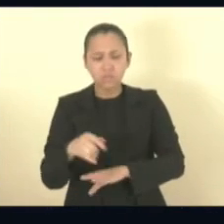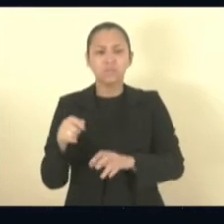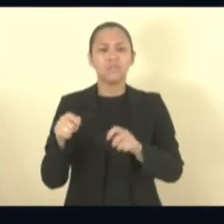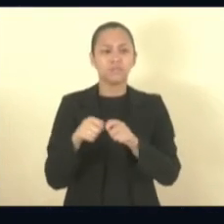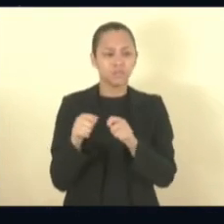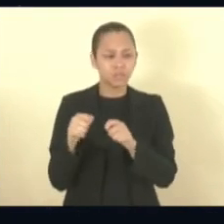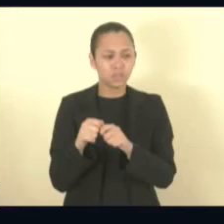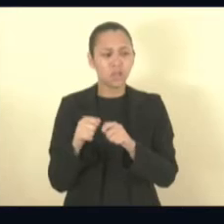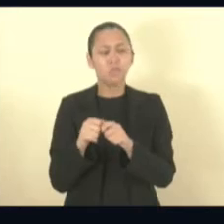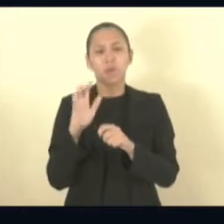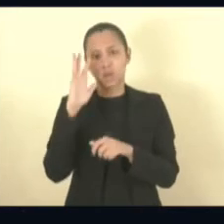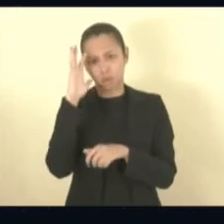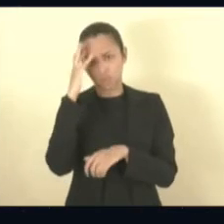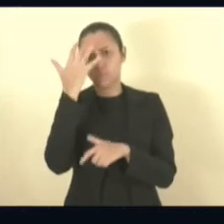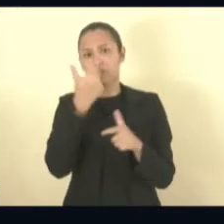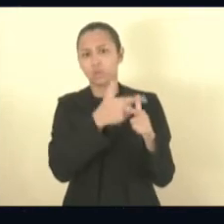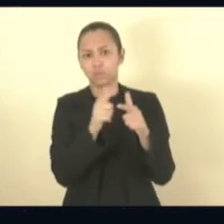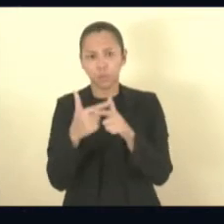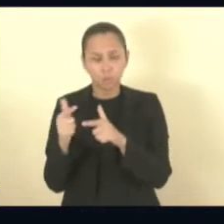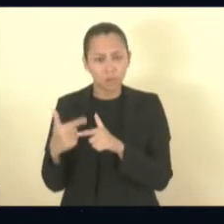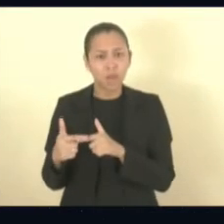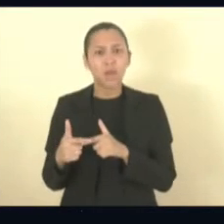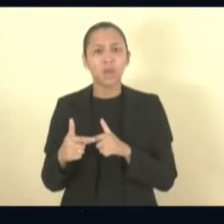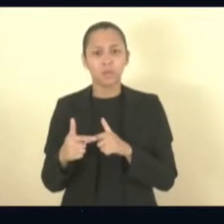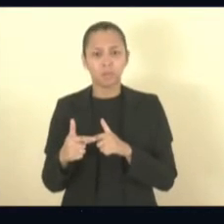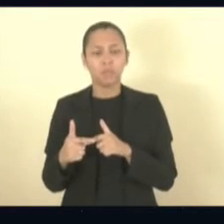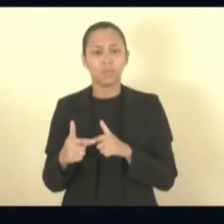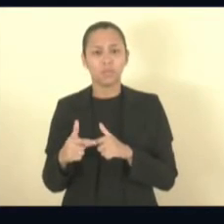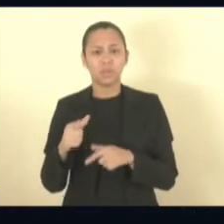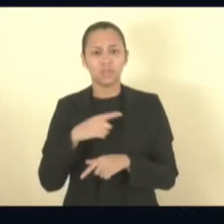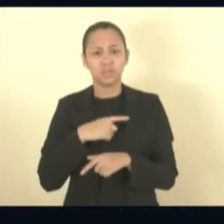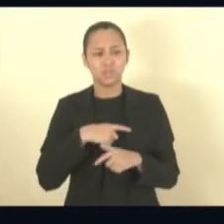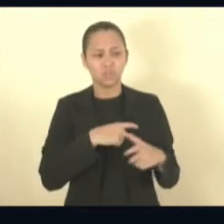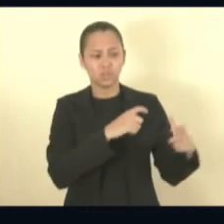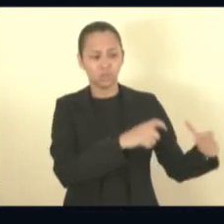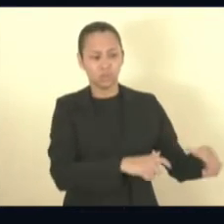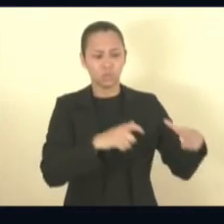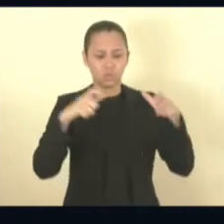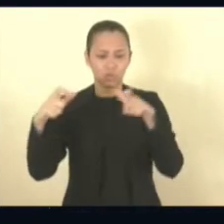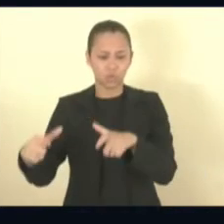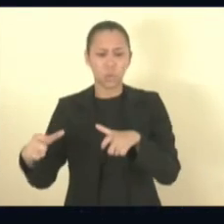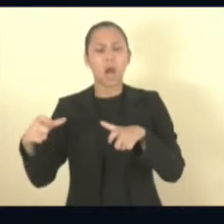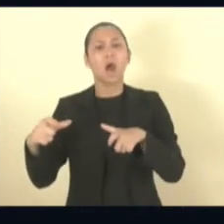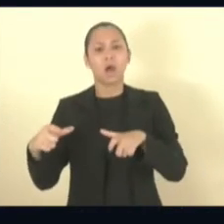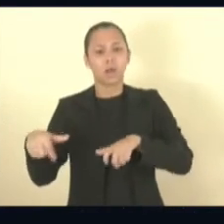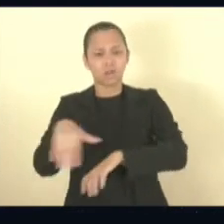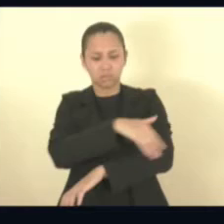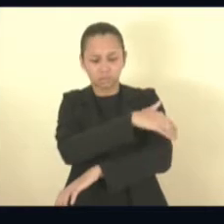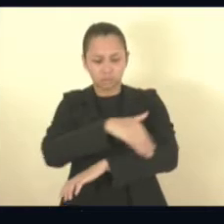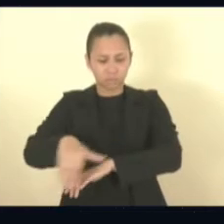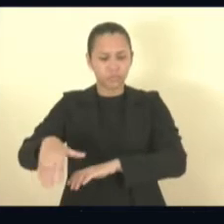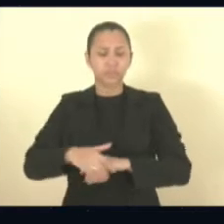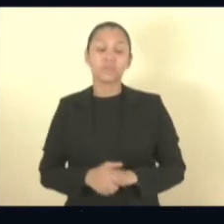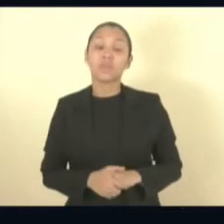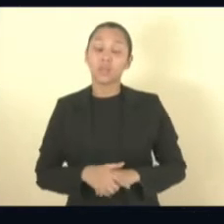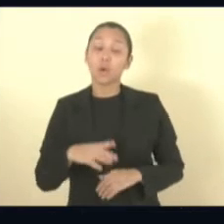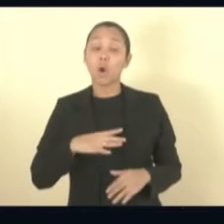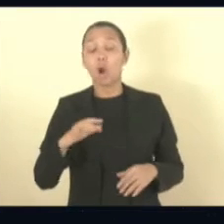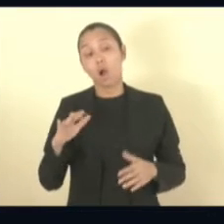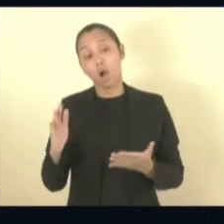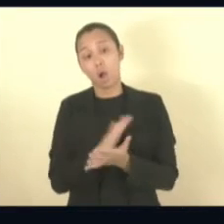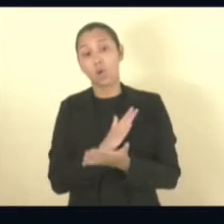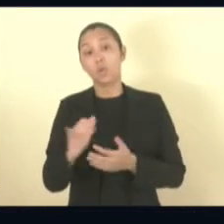resolvemos o problema com a linha vermelha, ligando o IBC ao Coronel Borges. Algumas providências,